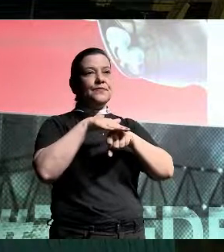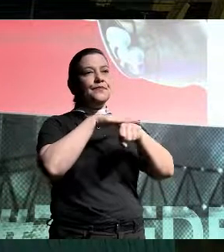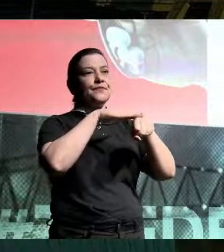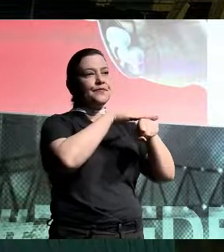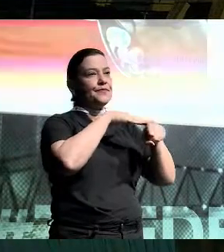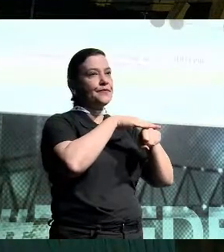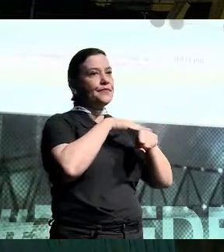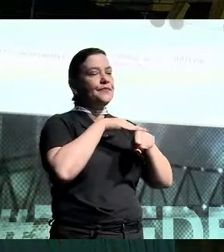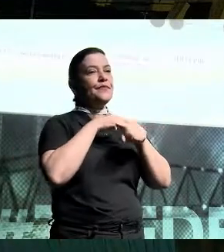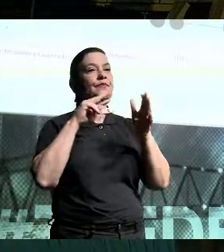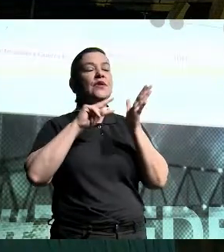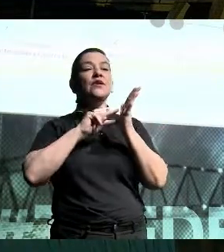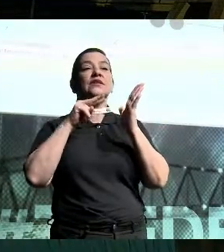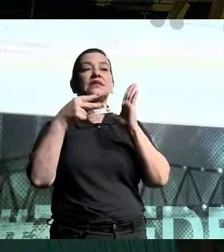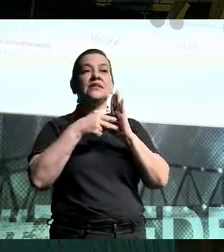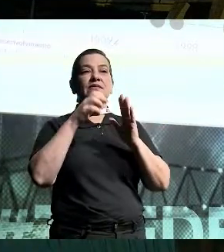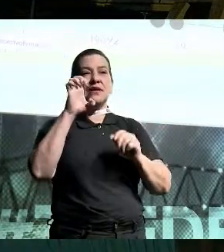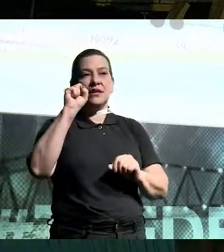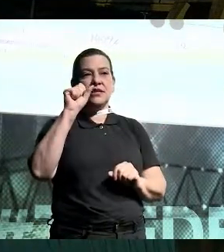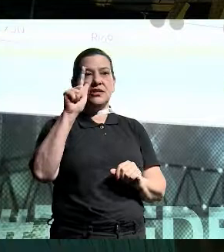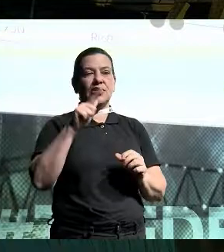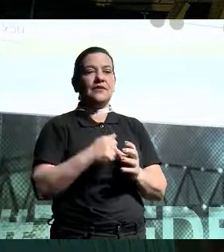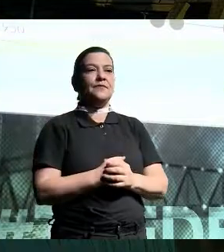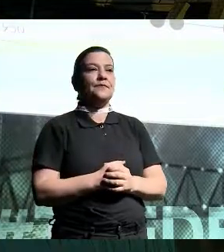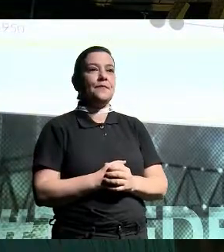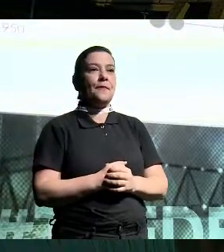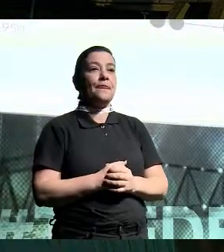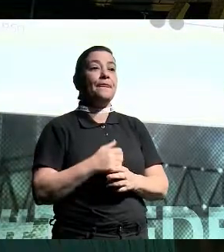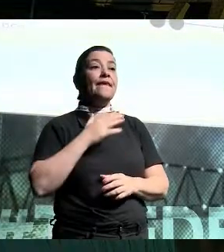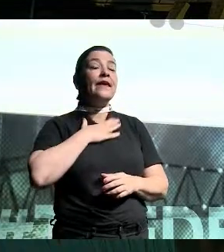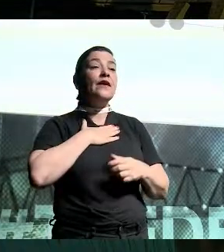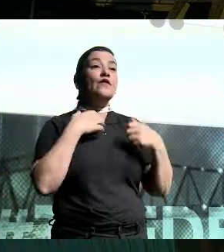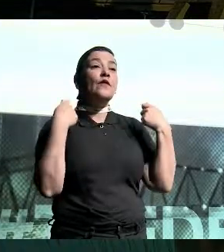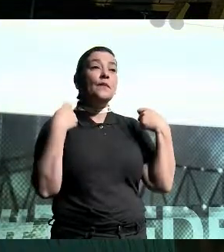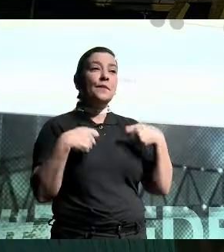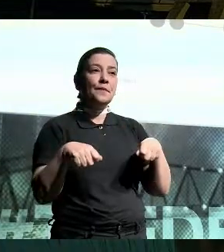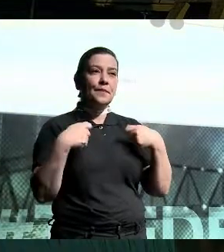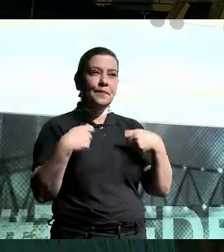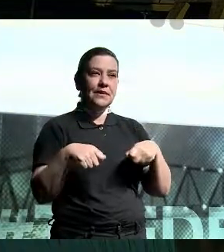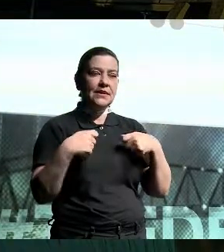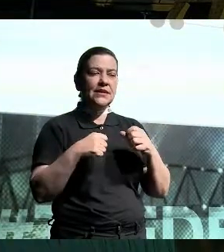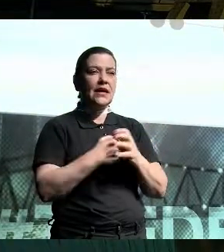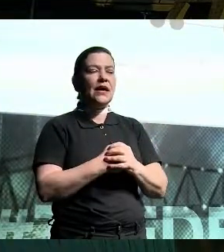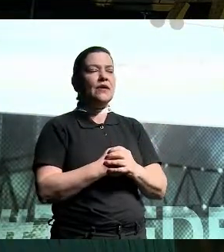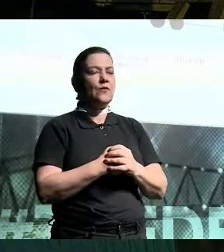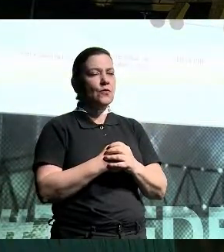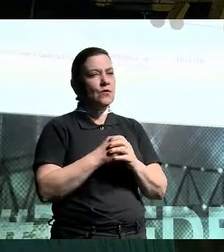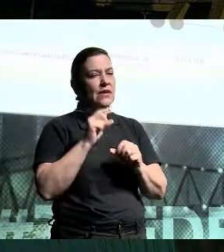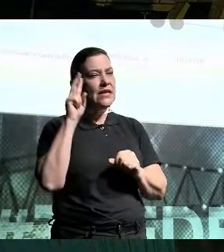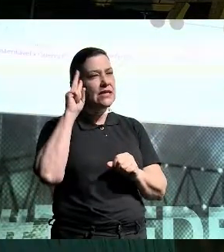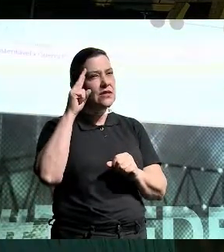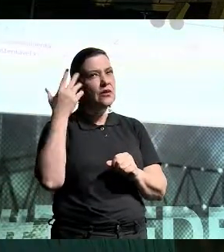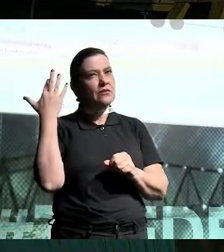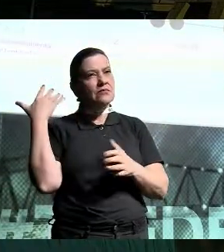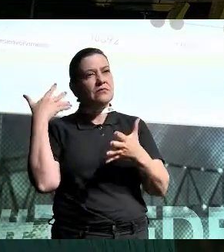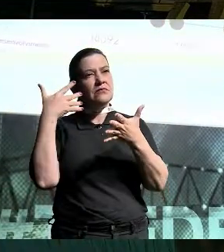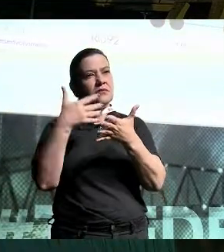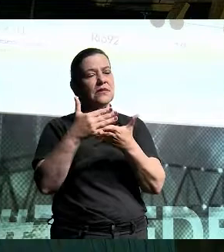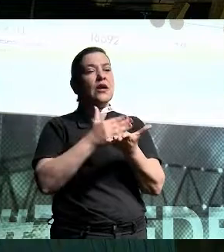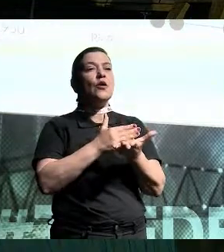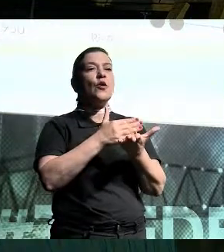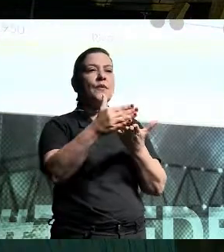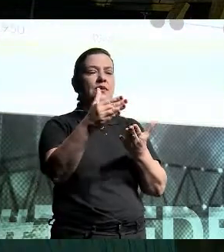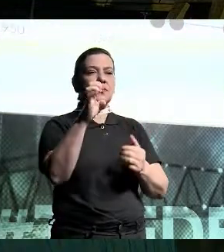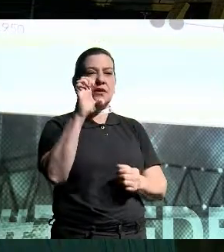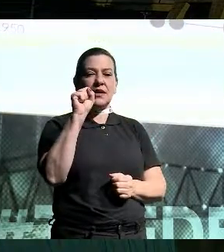que é essa tal desse ESG. Gente, eu vou precisar historiar um pouquinho para a gente falar sobre onde começou esse